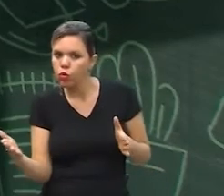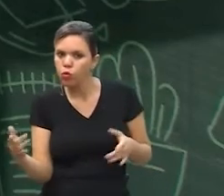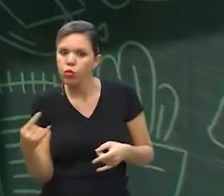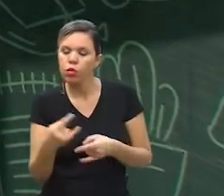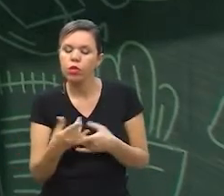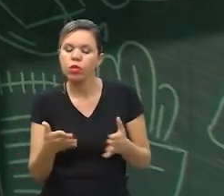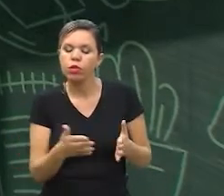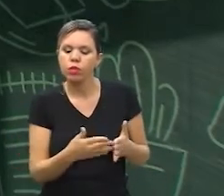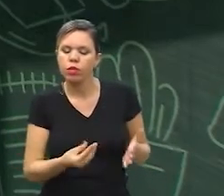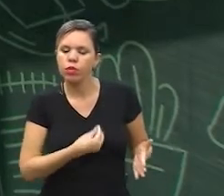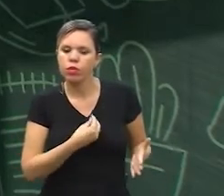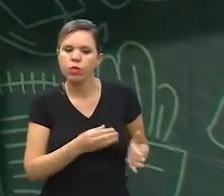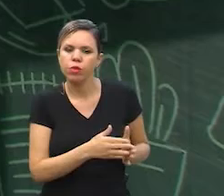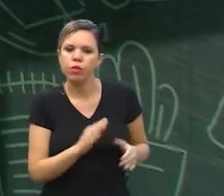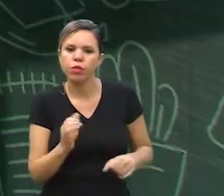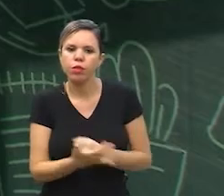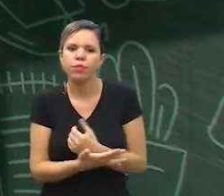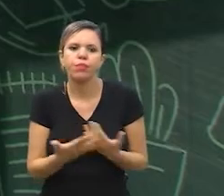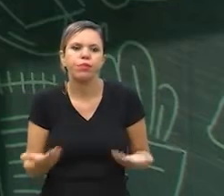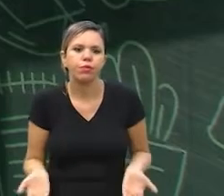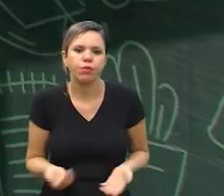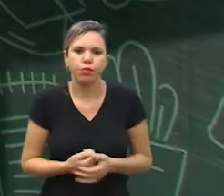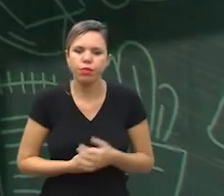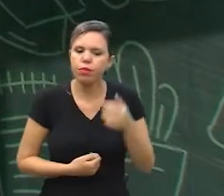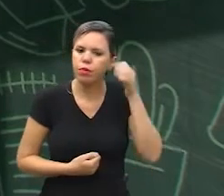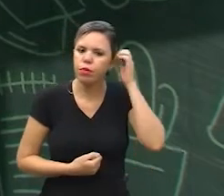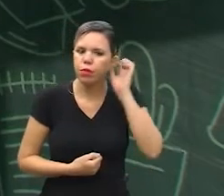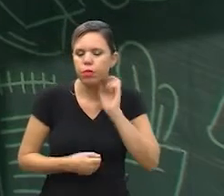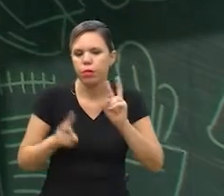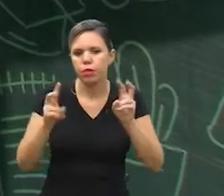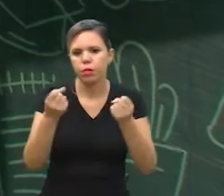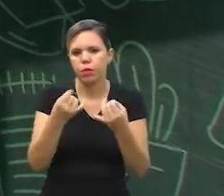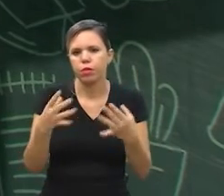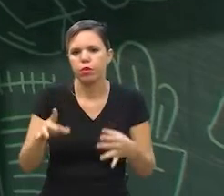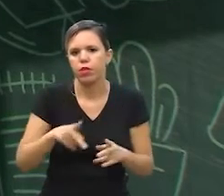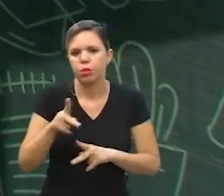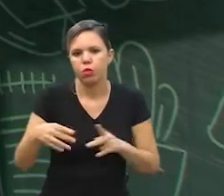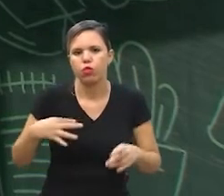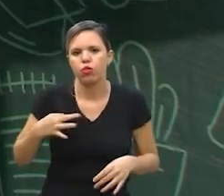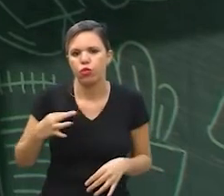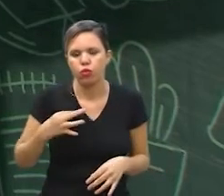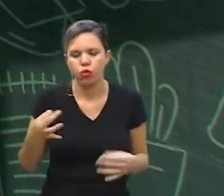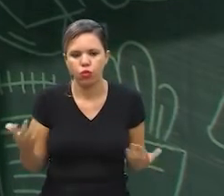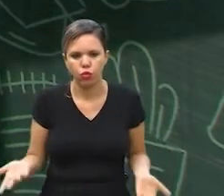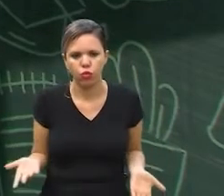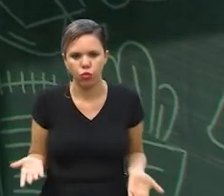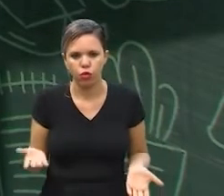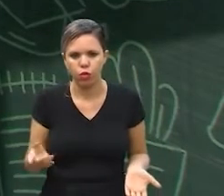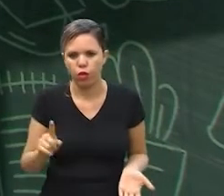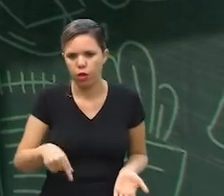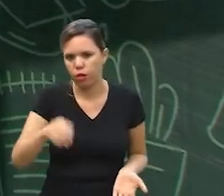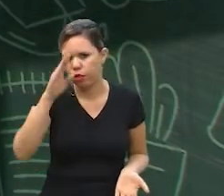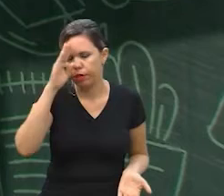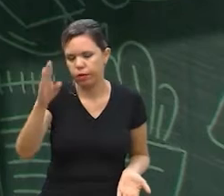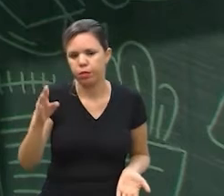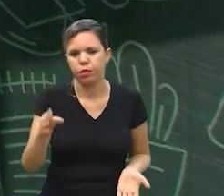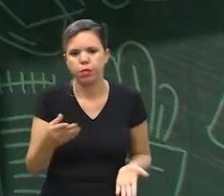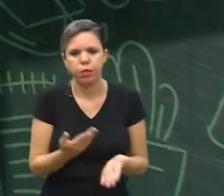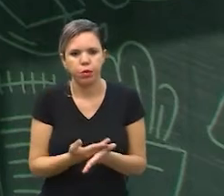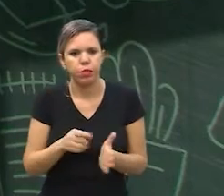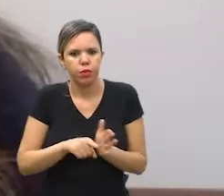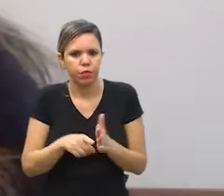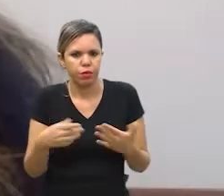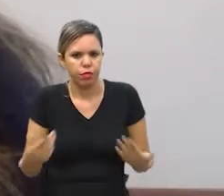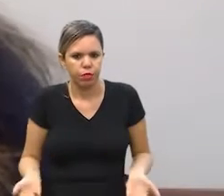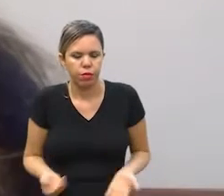durante a pandemia enfim a respeito também dos voluntários que certamente são essenciais no estudo né